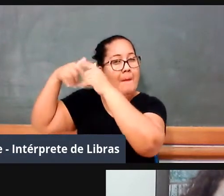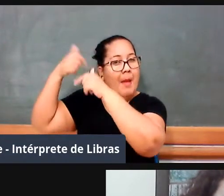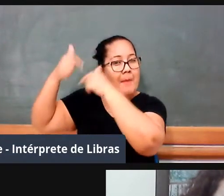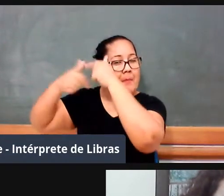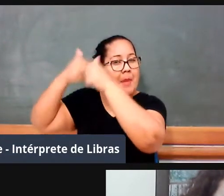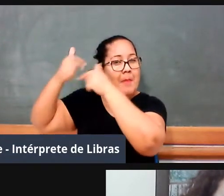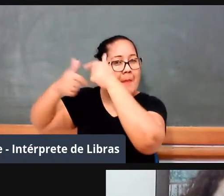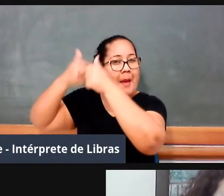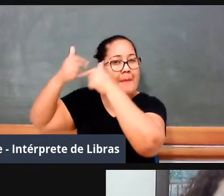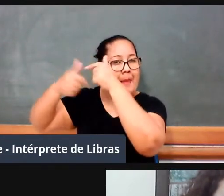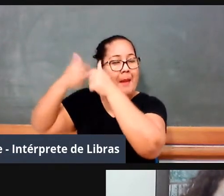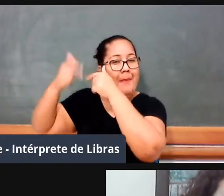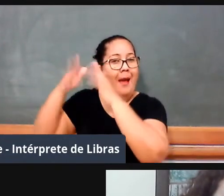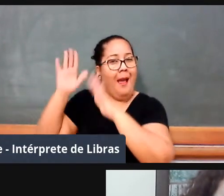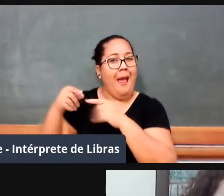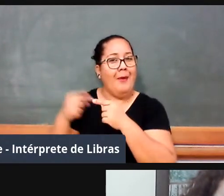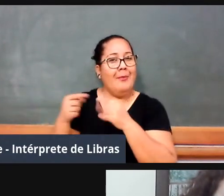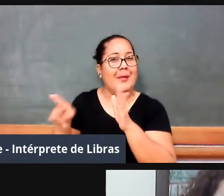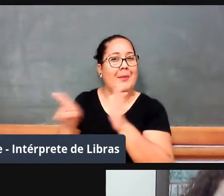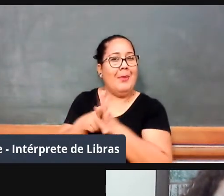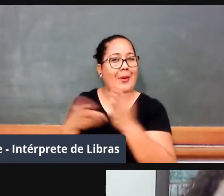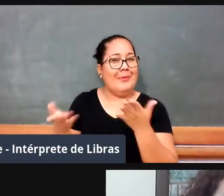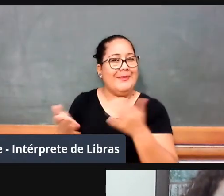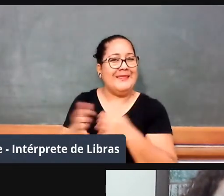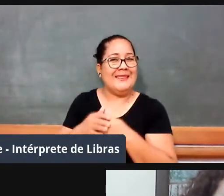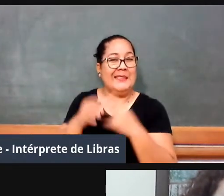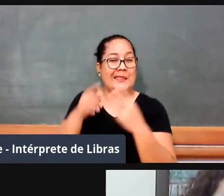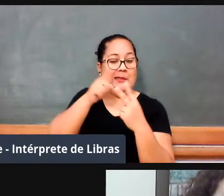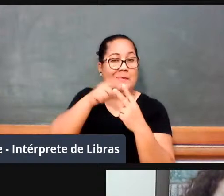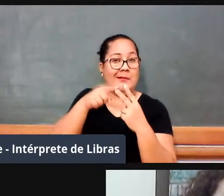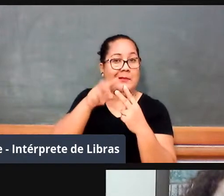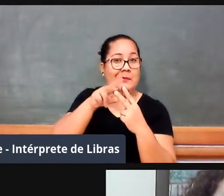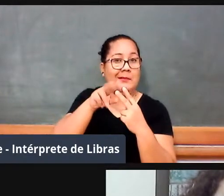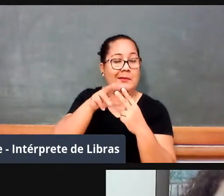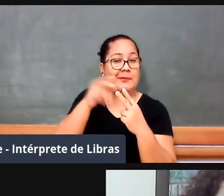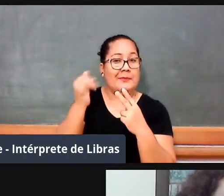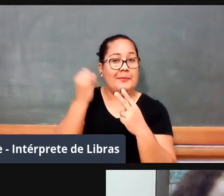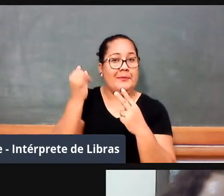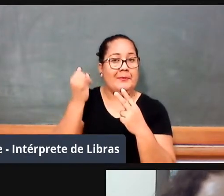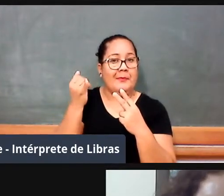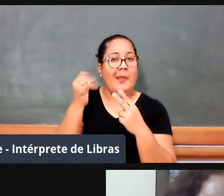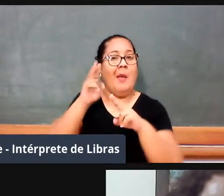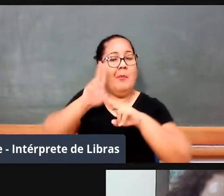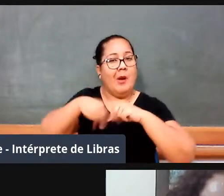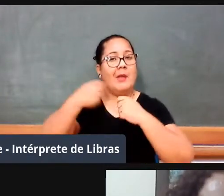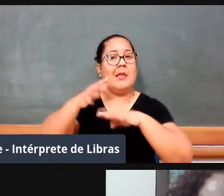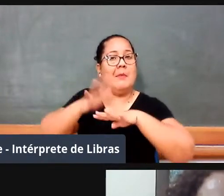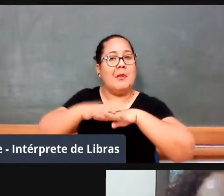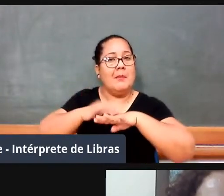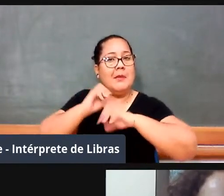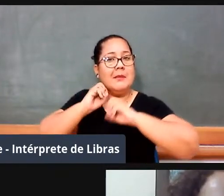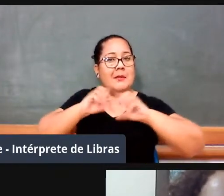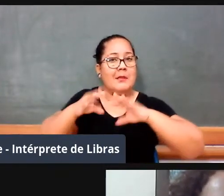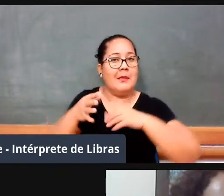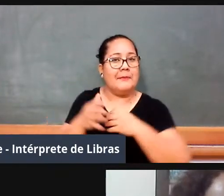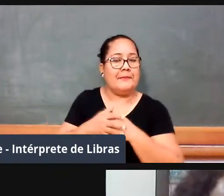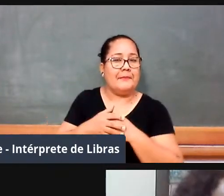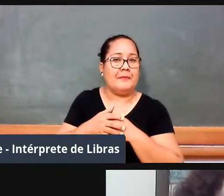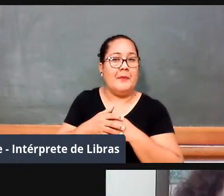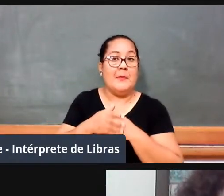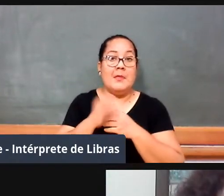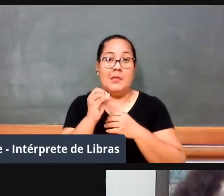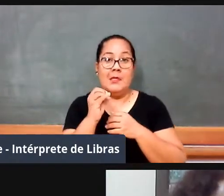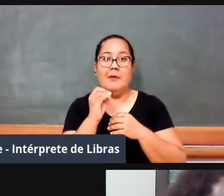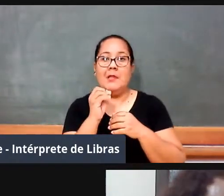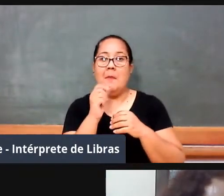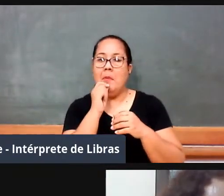comum, se a gente fala, olha, por que, por que tem que ensinar a matemática, você sai na rua e pergunta, porque desenvolve o raciocínio,